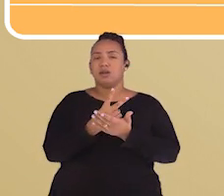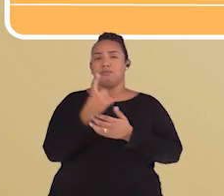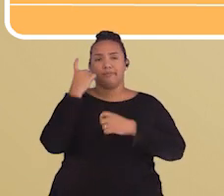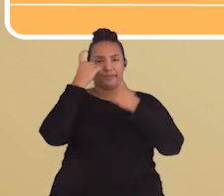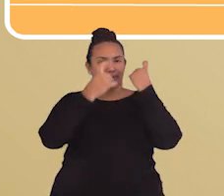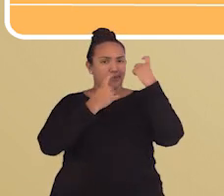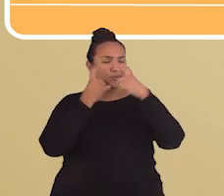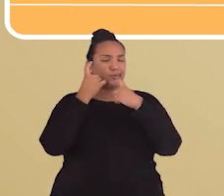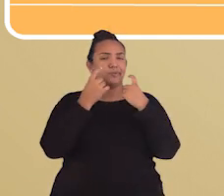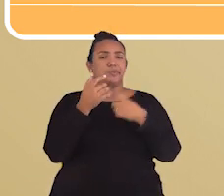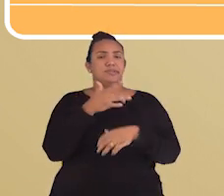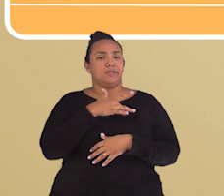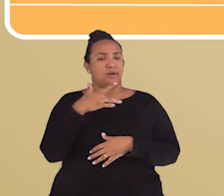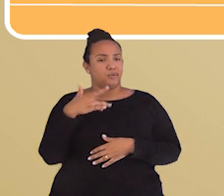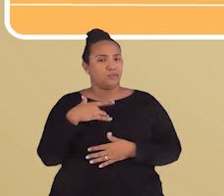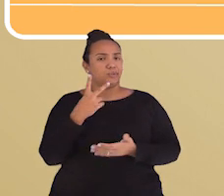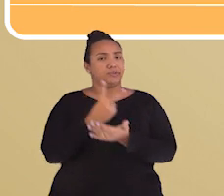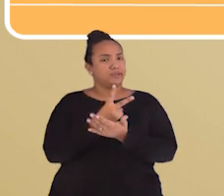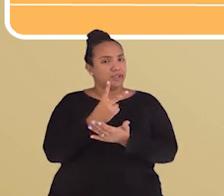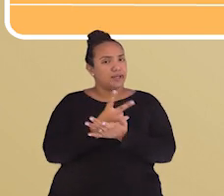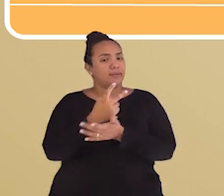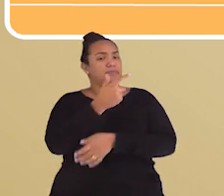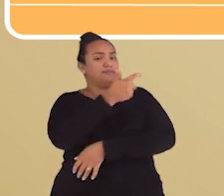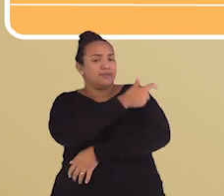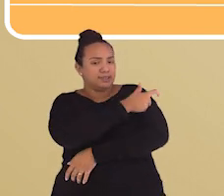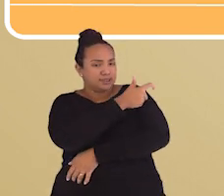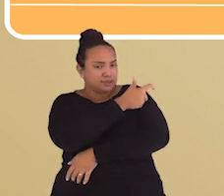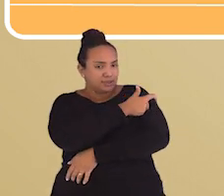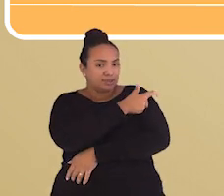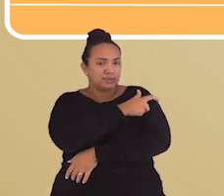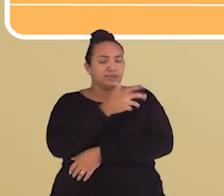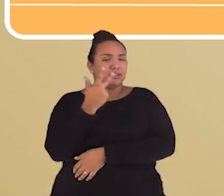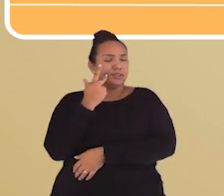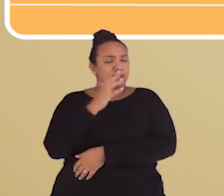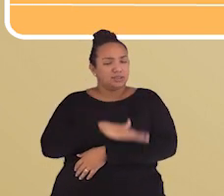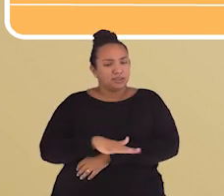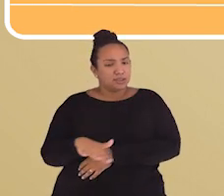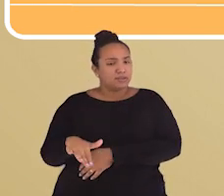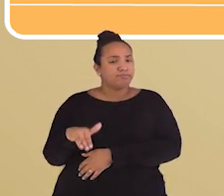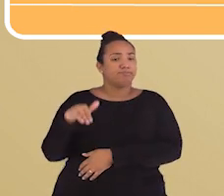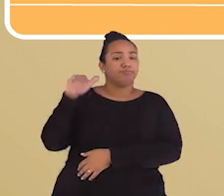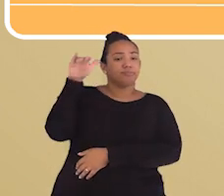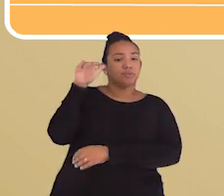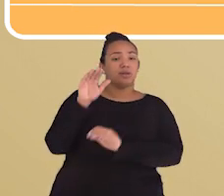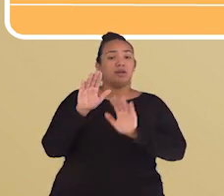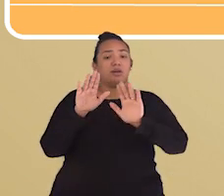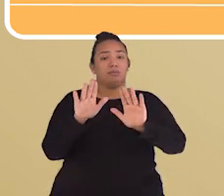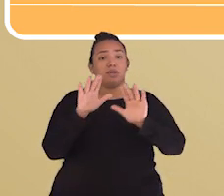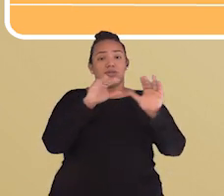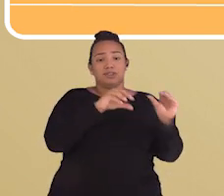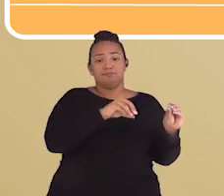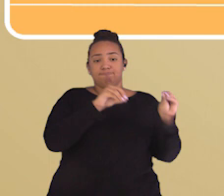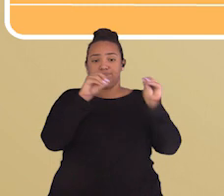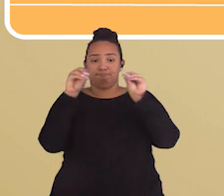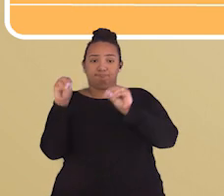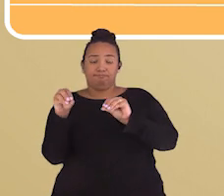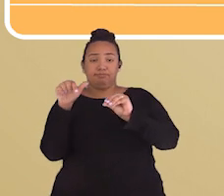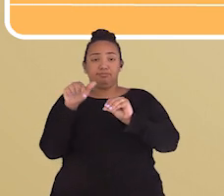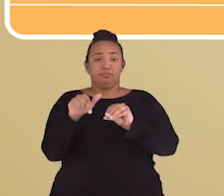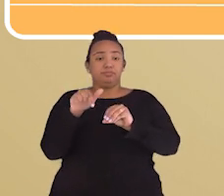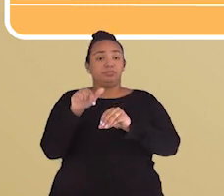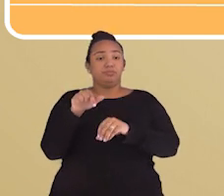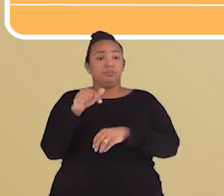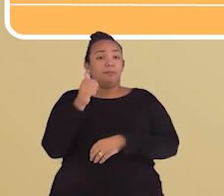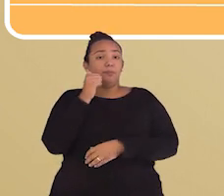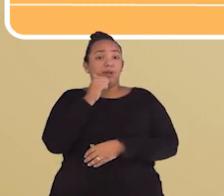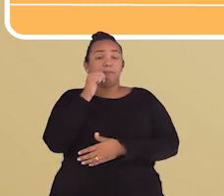saúde, tomando todas as vacinas regularmente, desde pequena. Infelizmente, quando se mudou, Eduarda